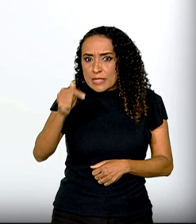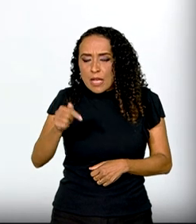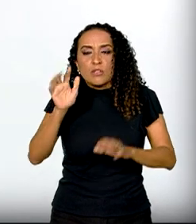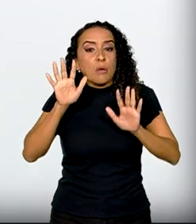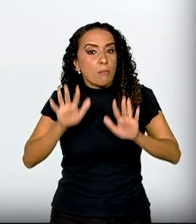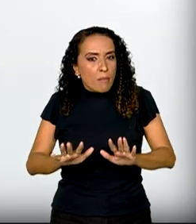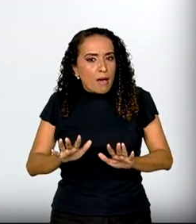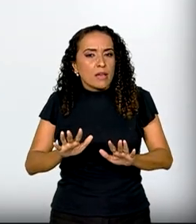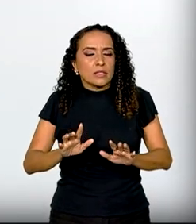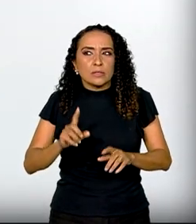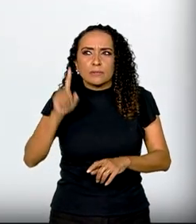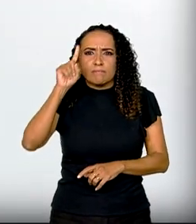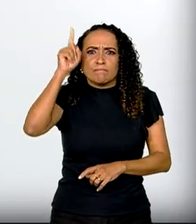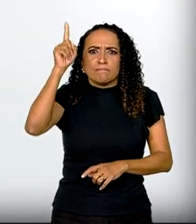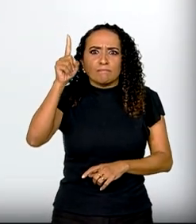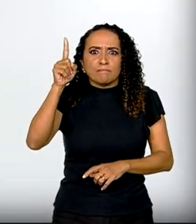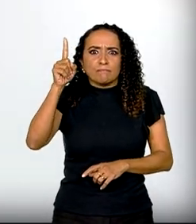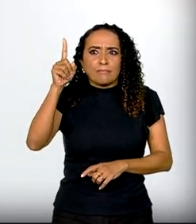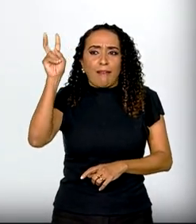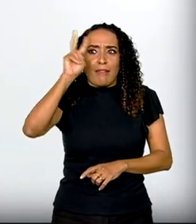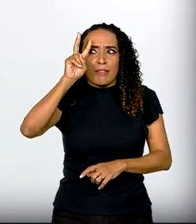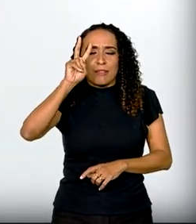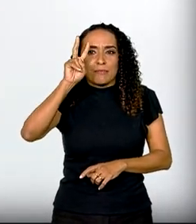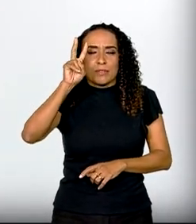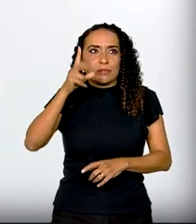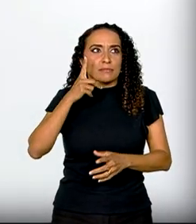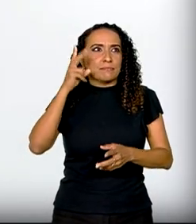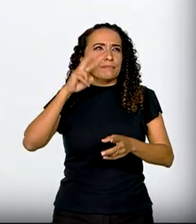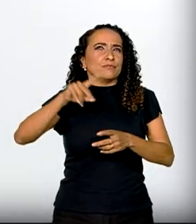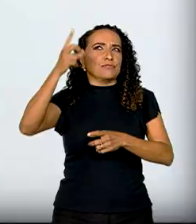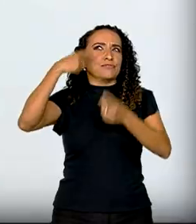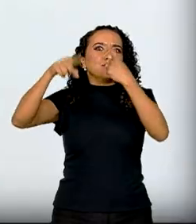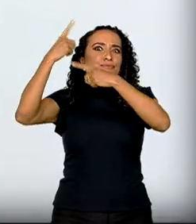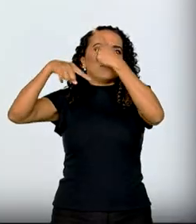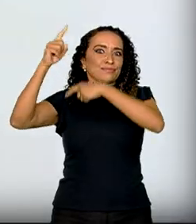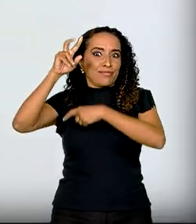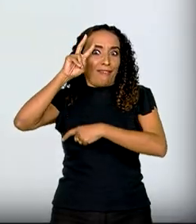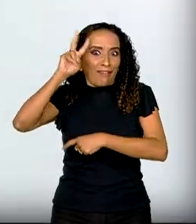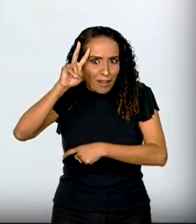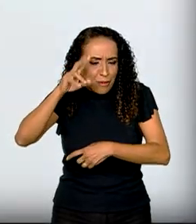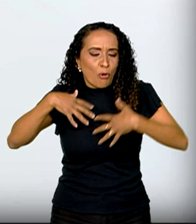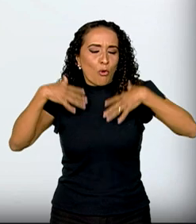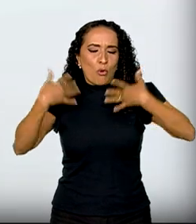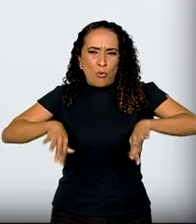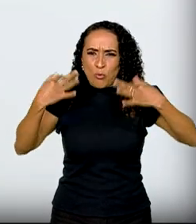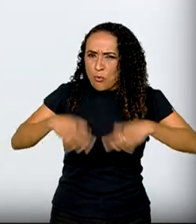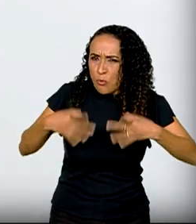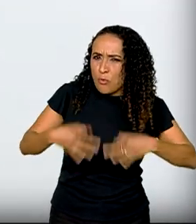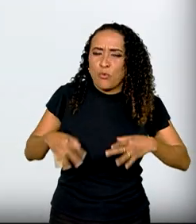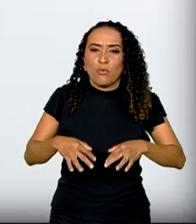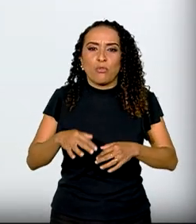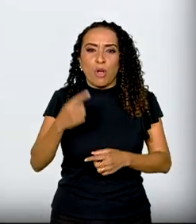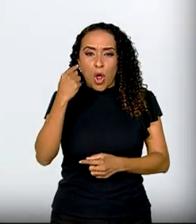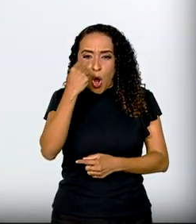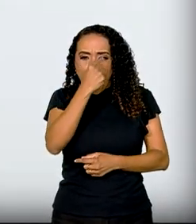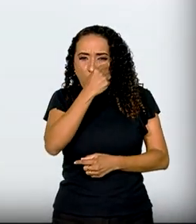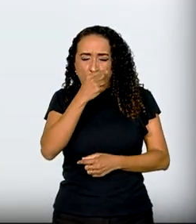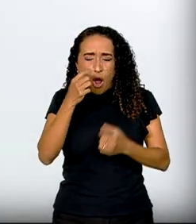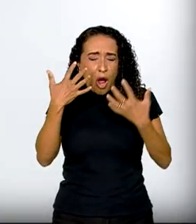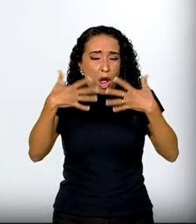mas quando falam em sarampo volta um filme na minha cabeça. Muita dor no corpo, os olhos